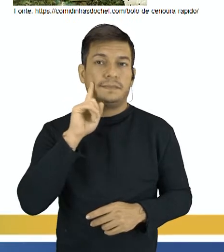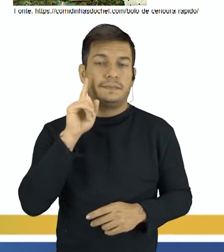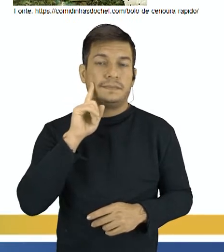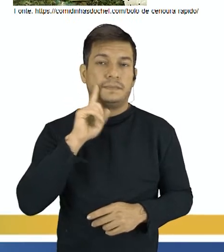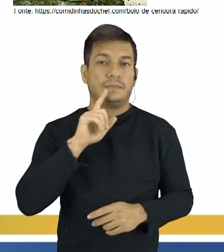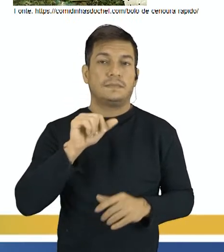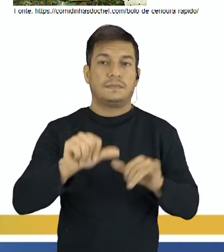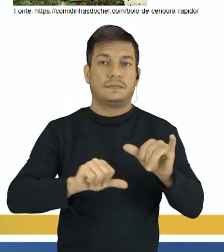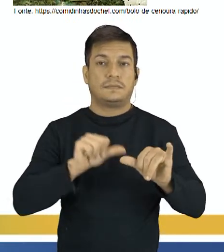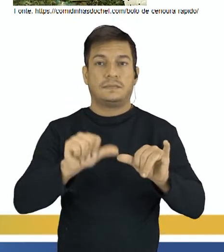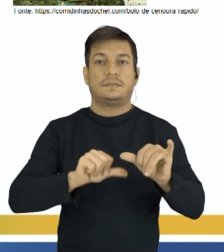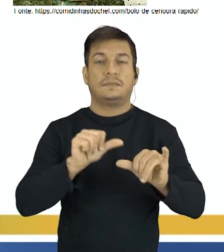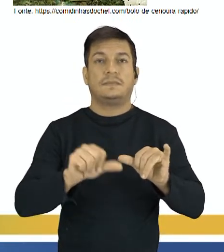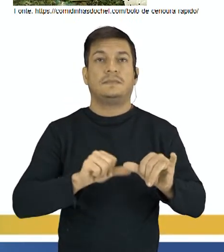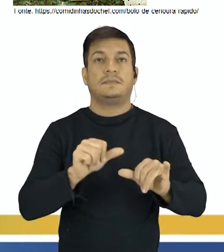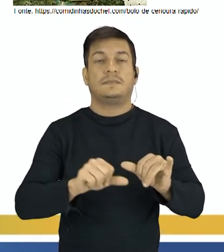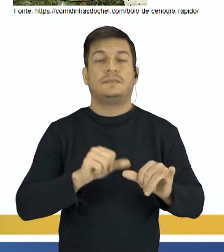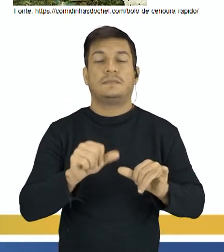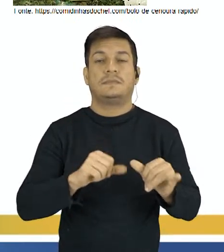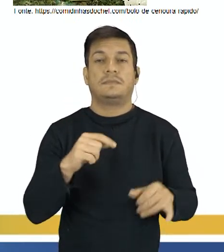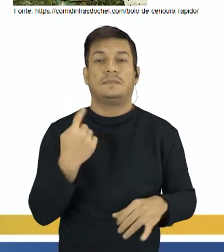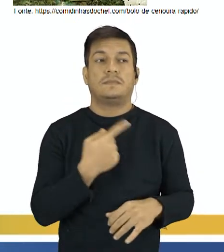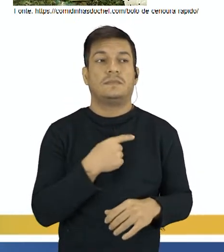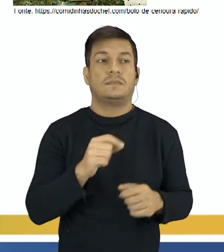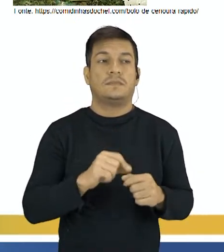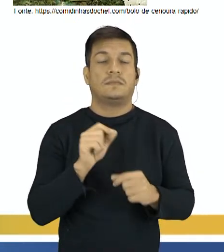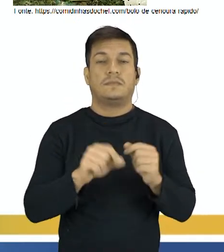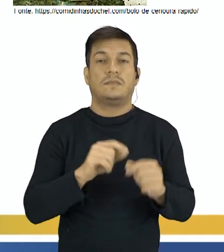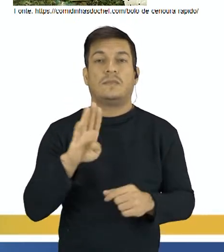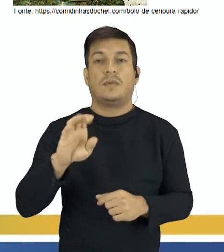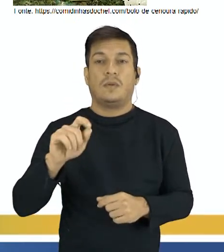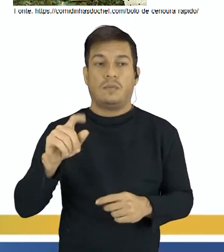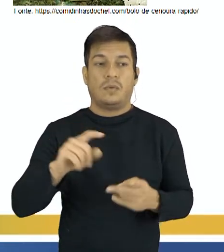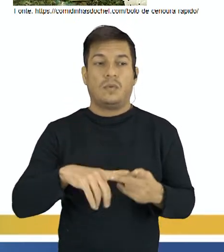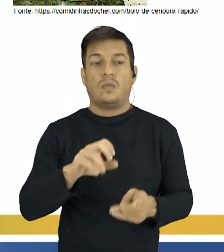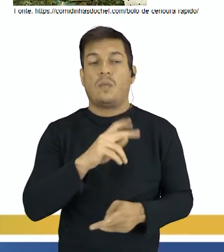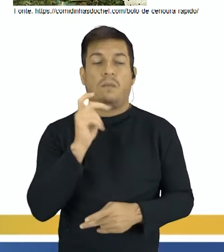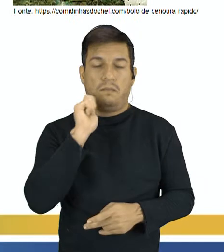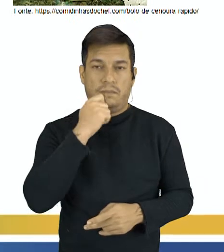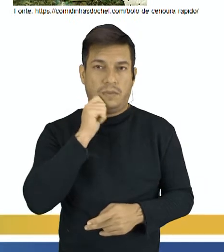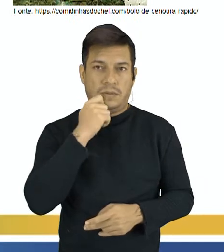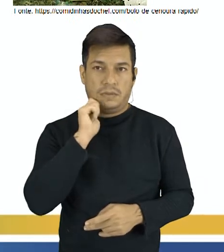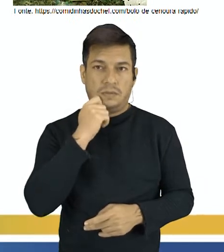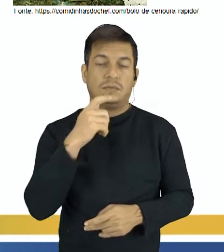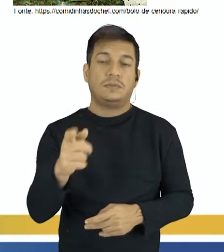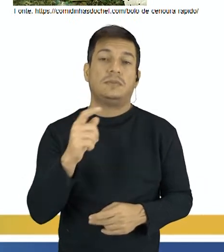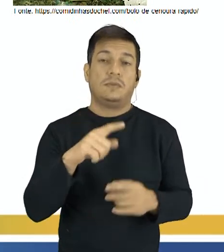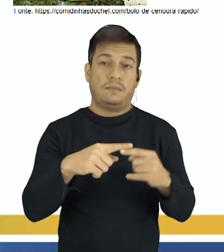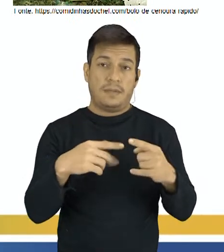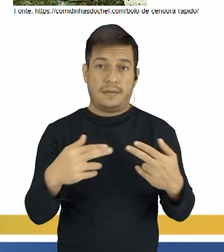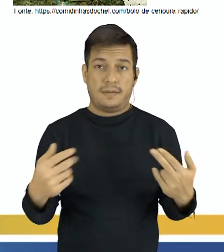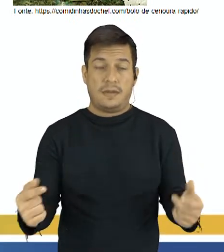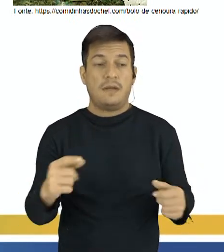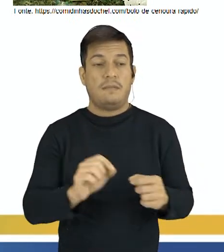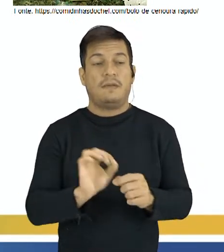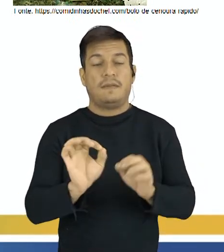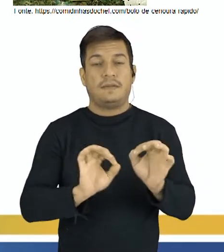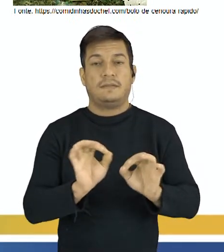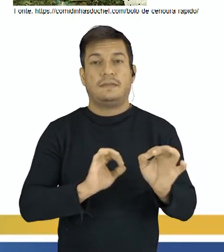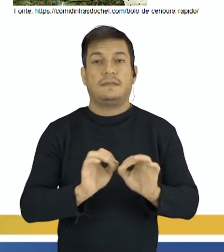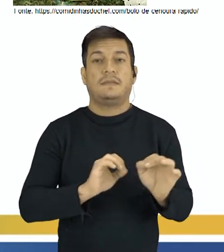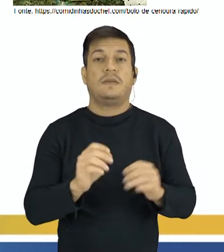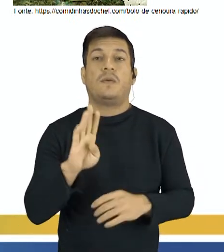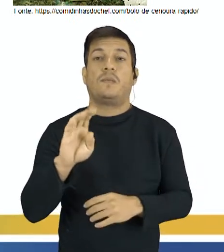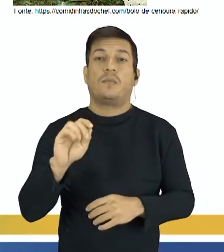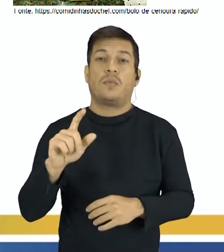uma reação química que é produzida quando a gente faz, por exemplo, um bolo ou um pão. Então, ali os ingredientes para formar, para